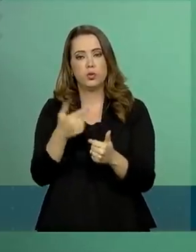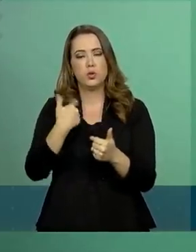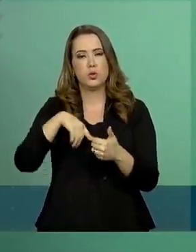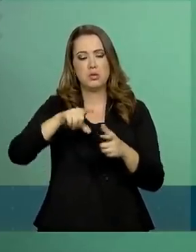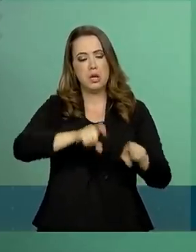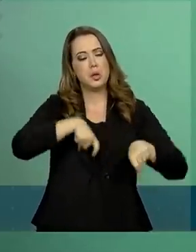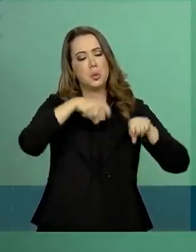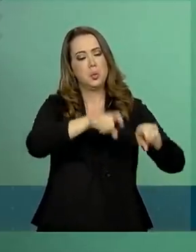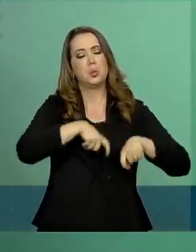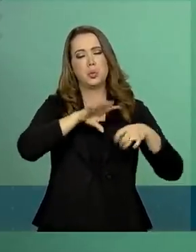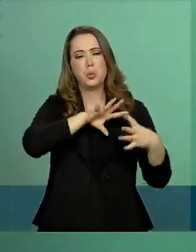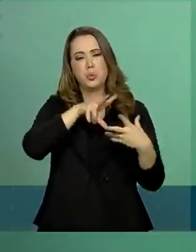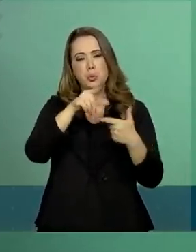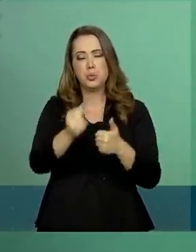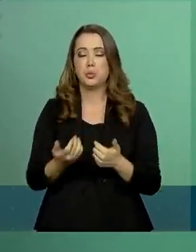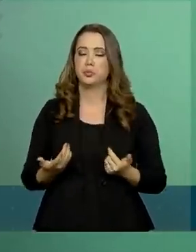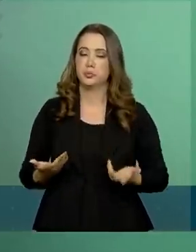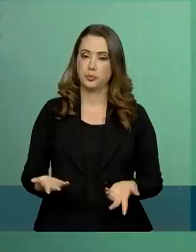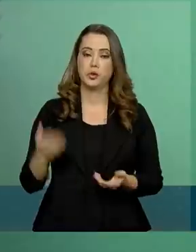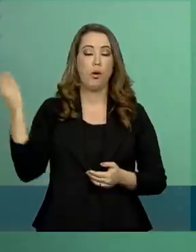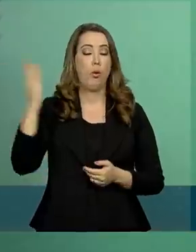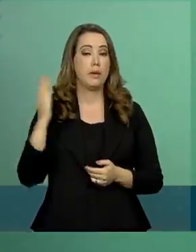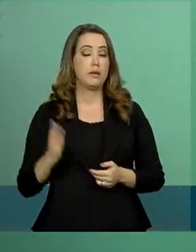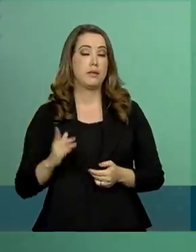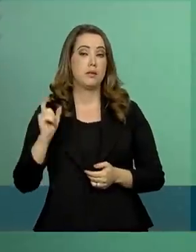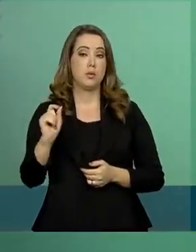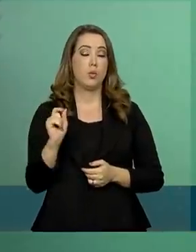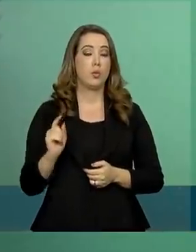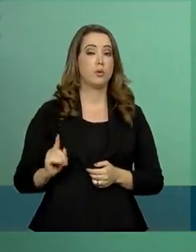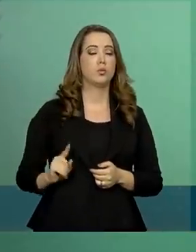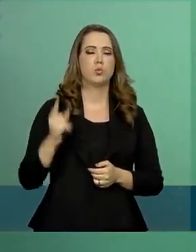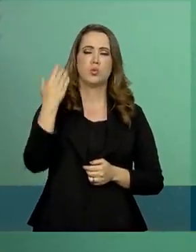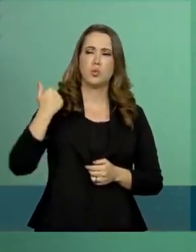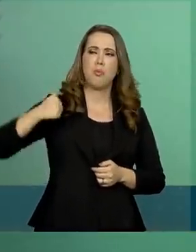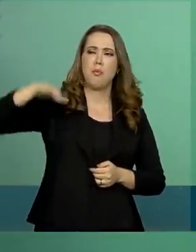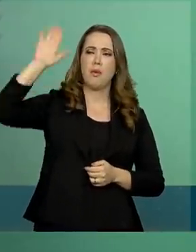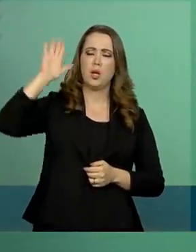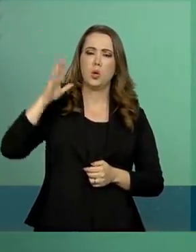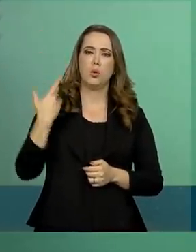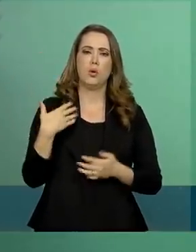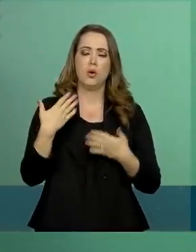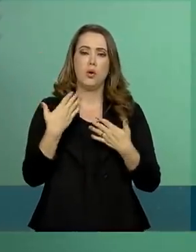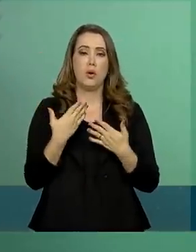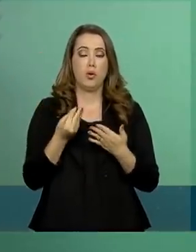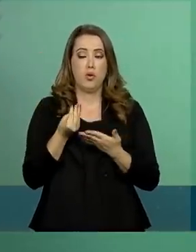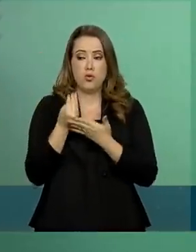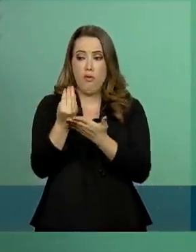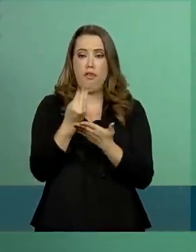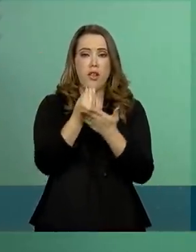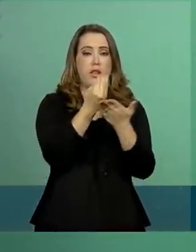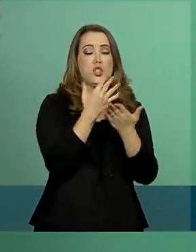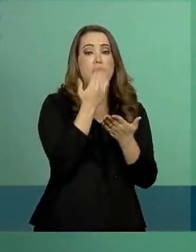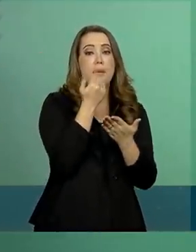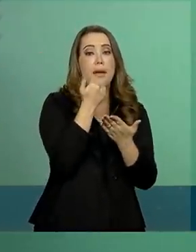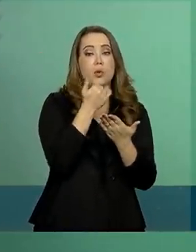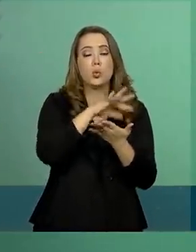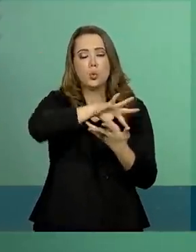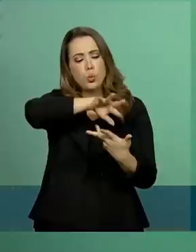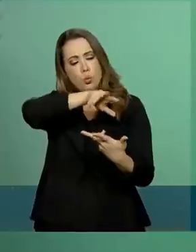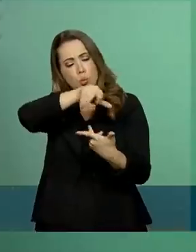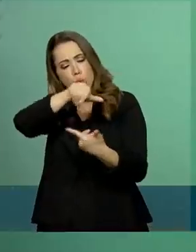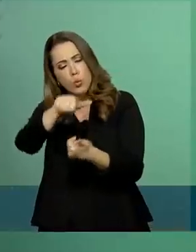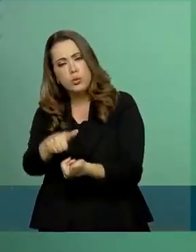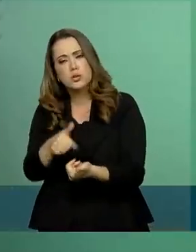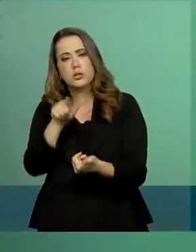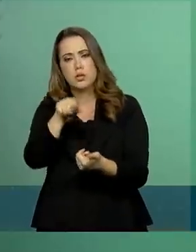agronegócio. O Brasil é um dos maiores provedores de alimentos do mundo. Esse aumento